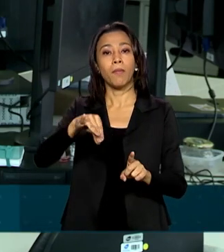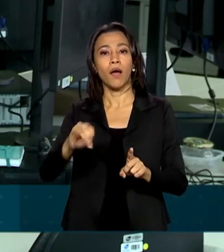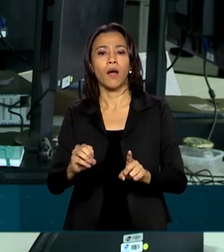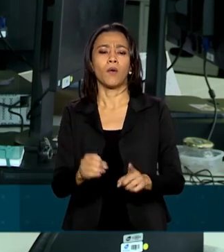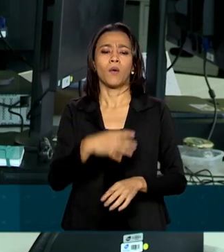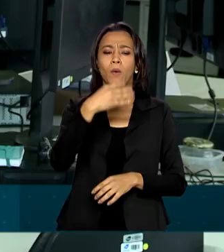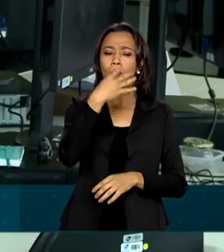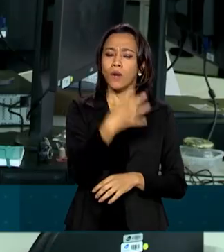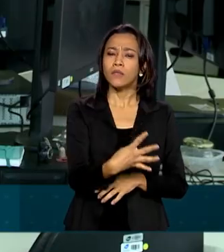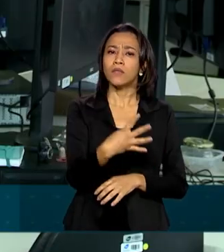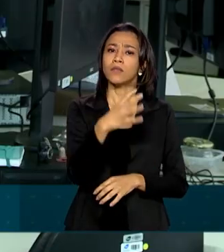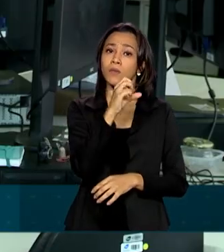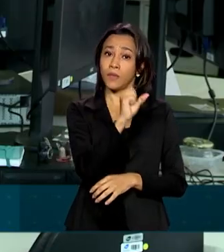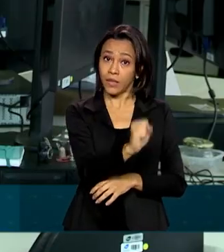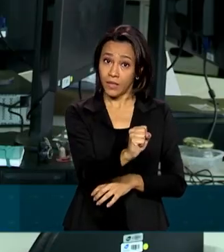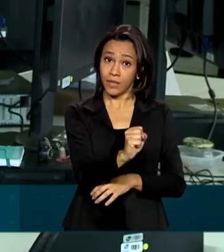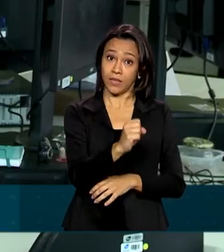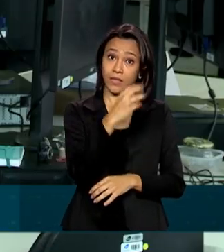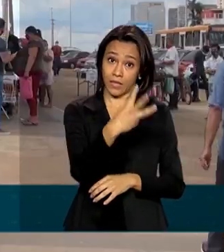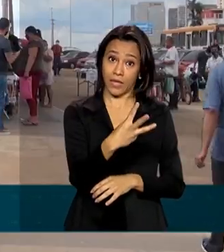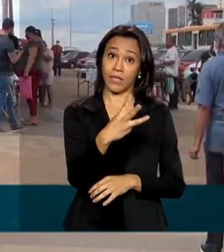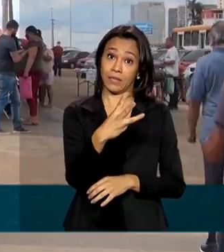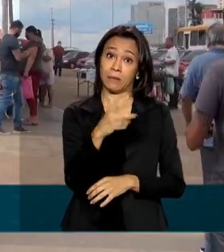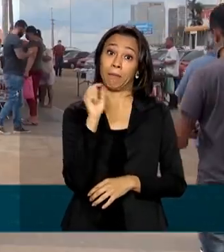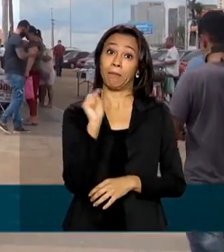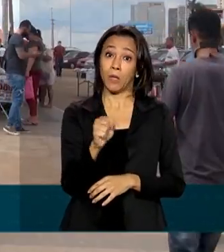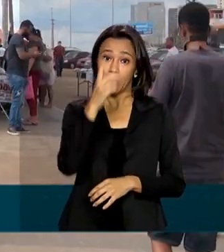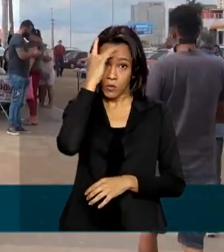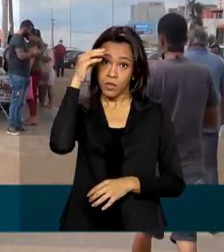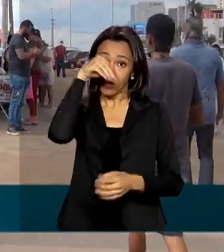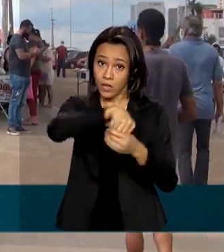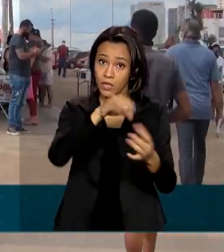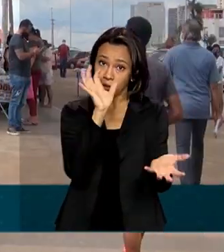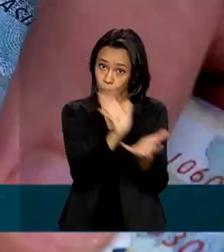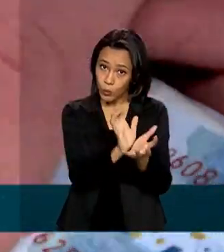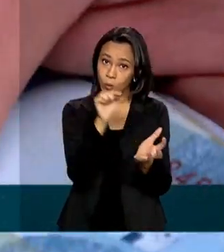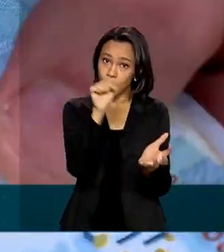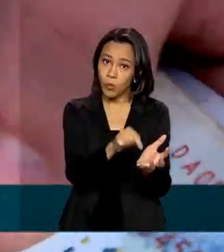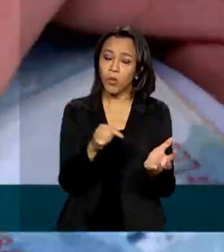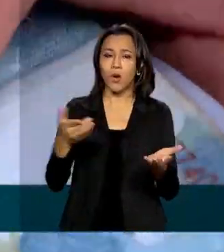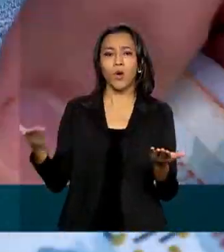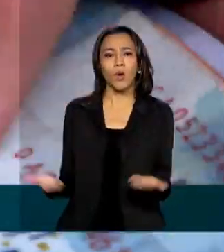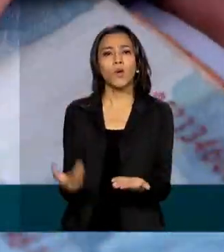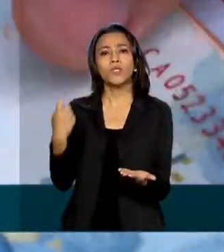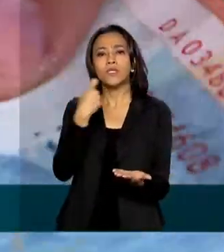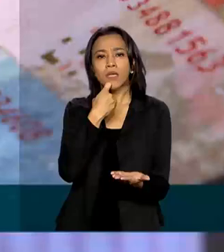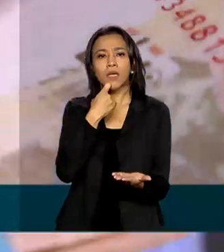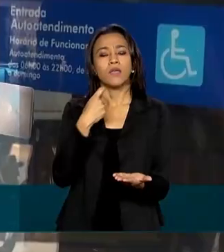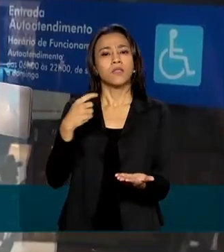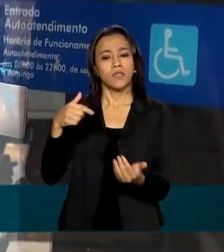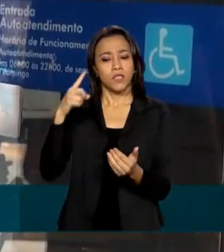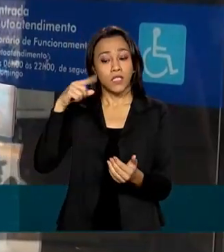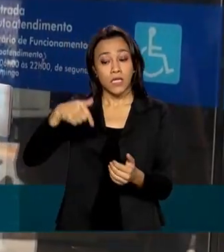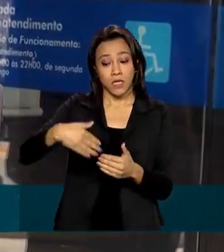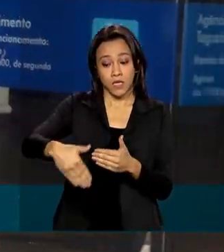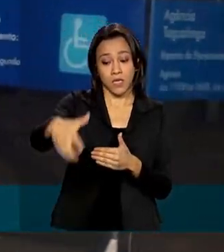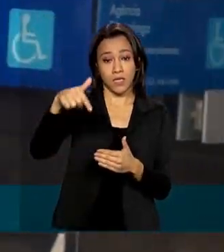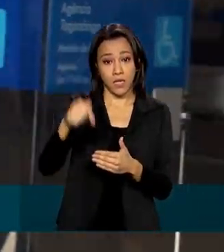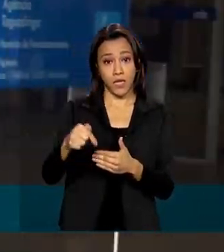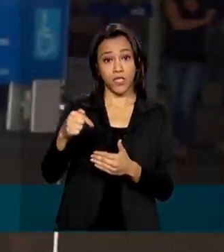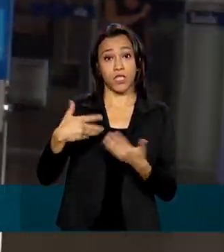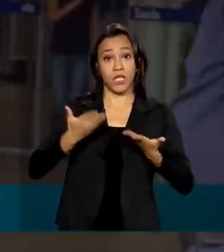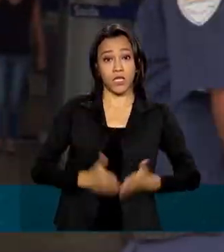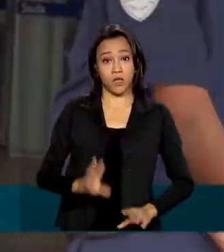483 mil pessoas estão nesse grupo. Recebem nesta sexta-feira, dia 7 de agosto, os nascidos em junho.